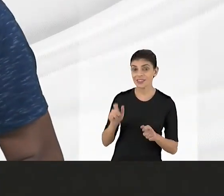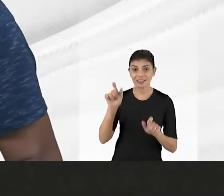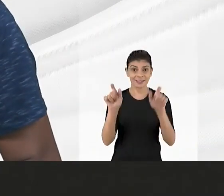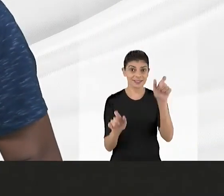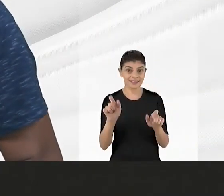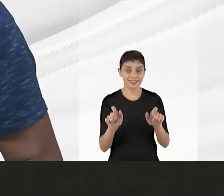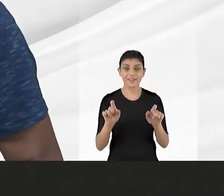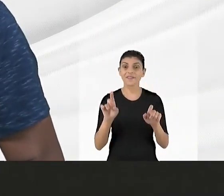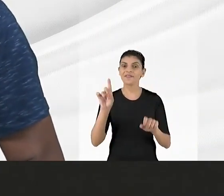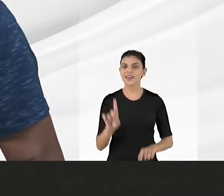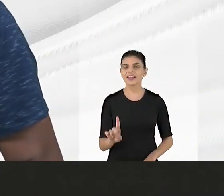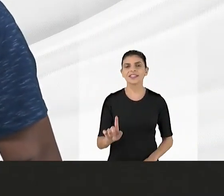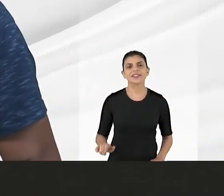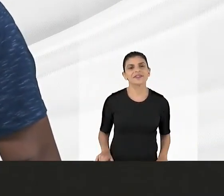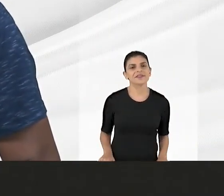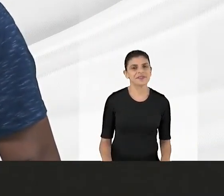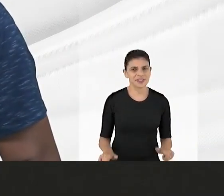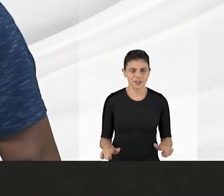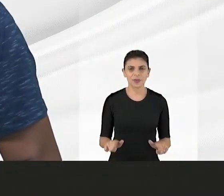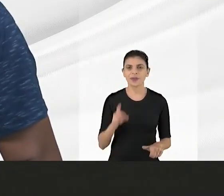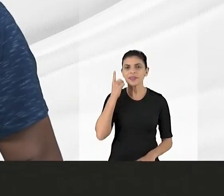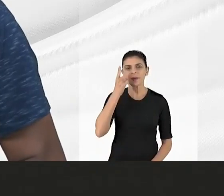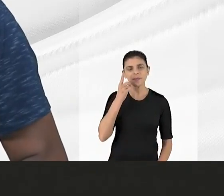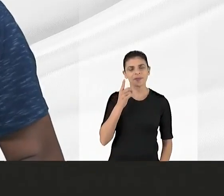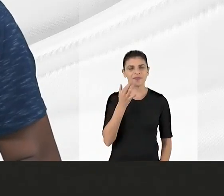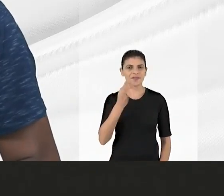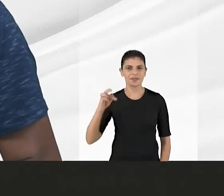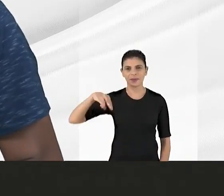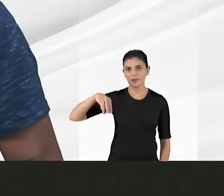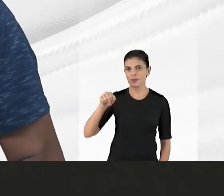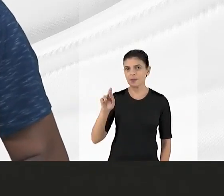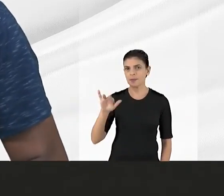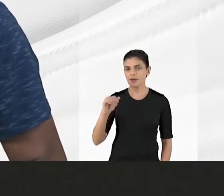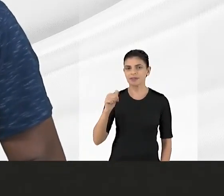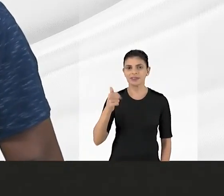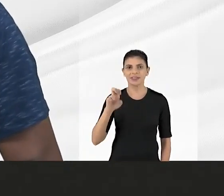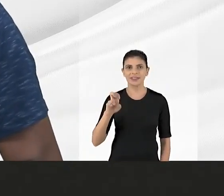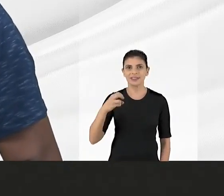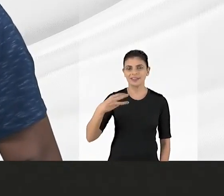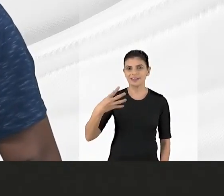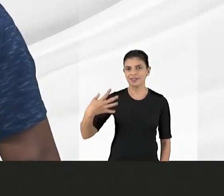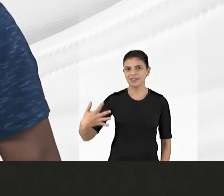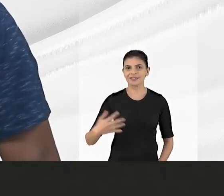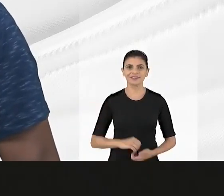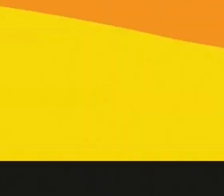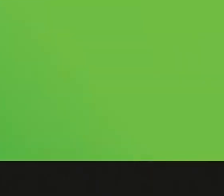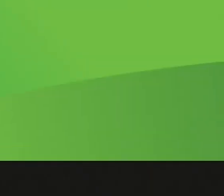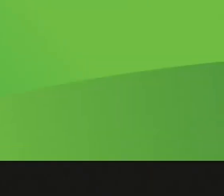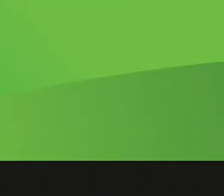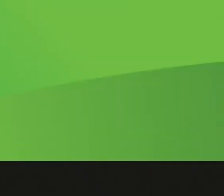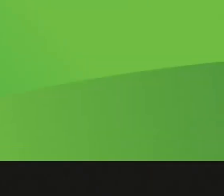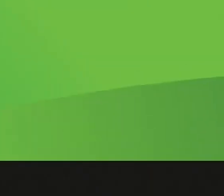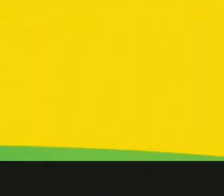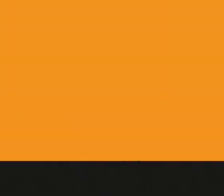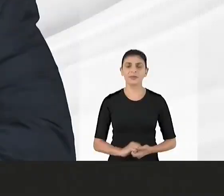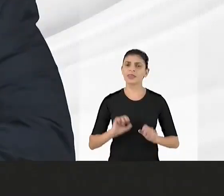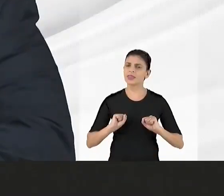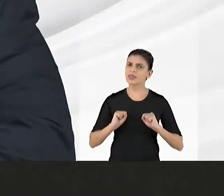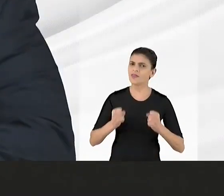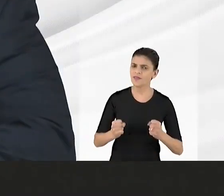defesa dos deficientes físicos e na luta dos corretores de plano de saúde, para deputado federal, vote o Marcos Santos, 1534. É 15.